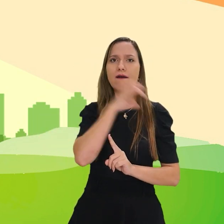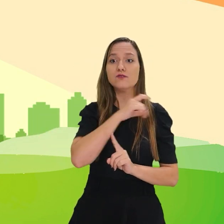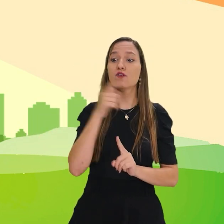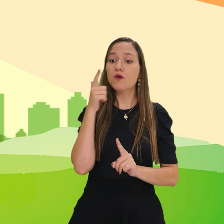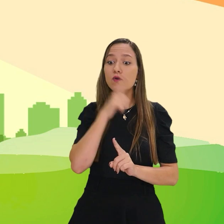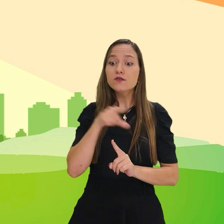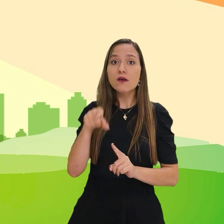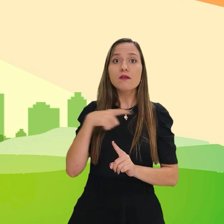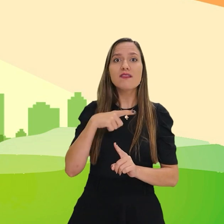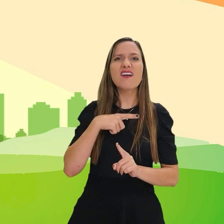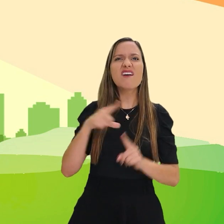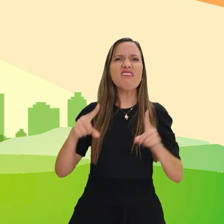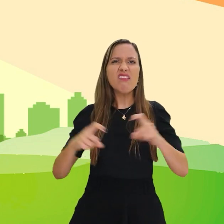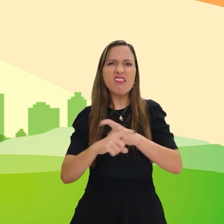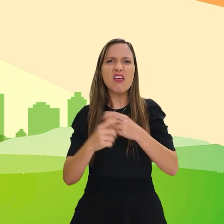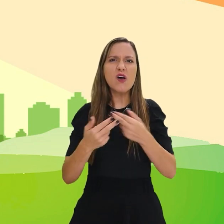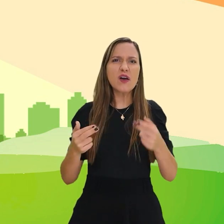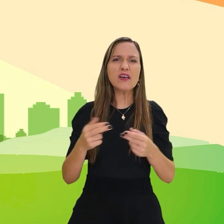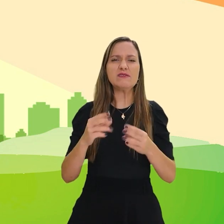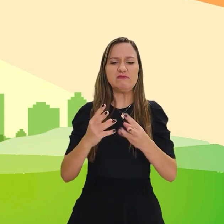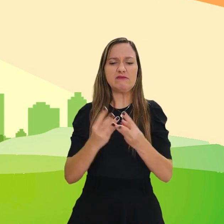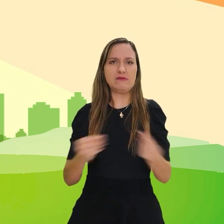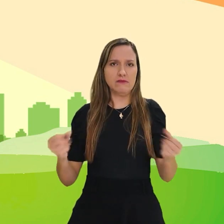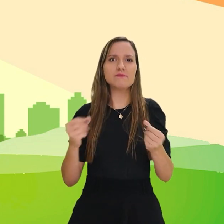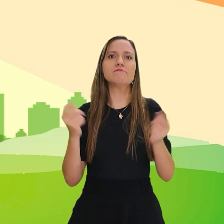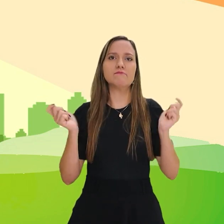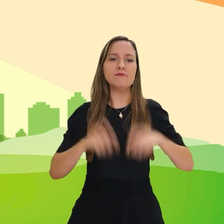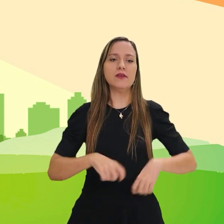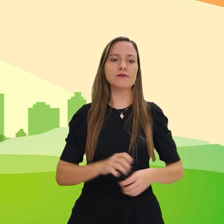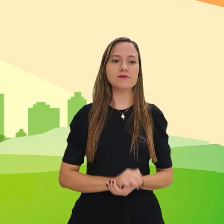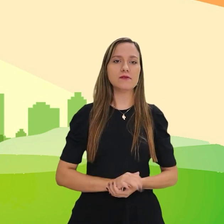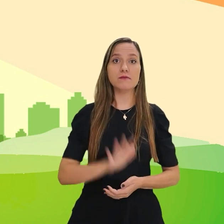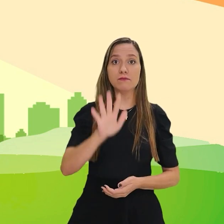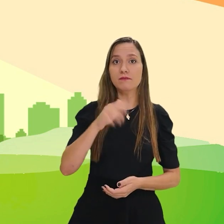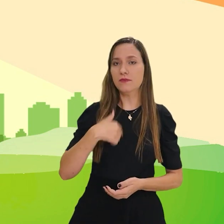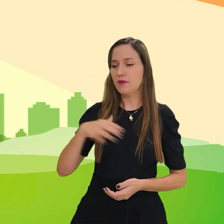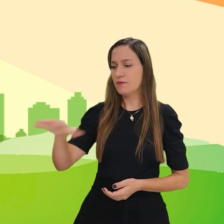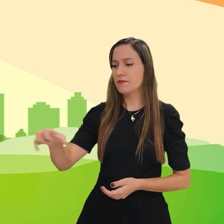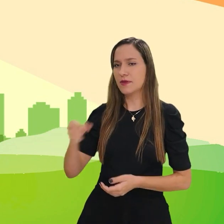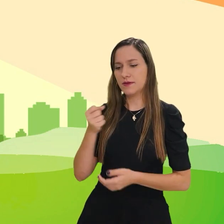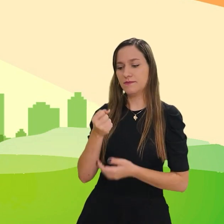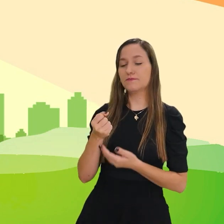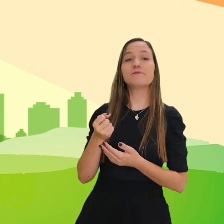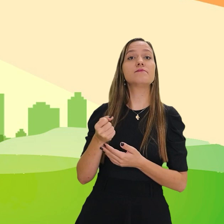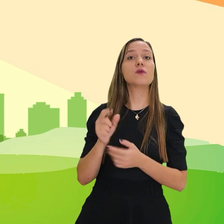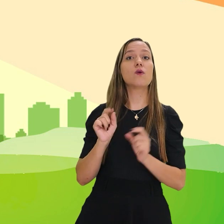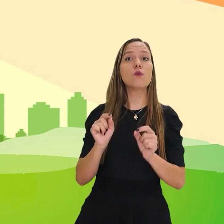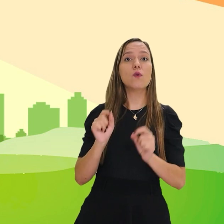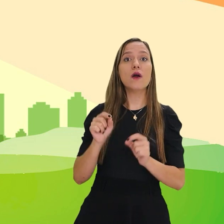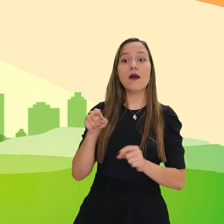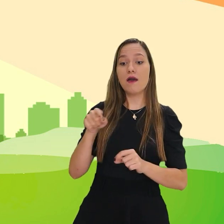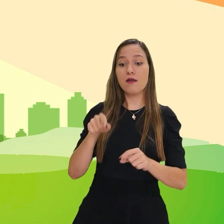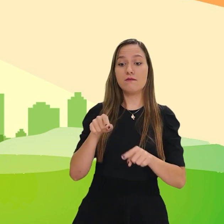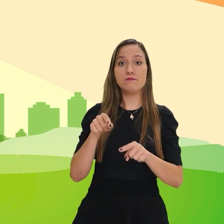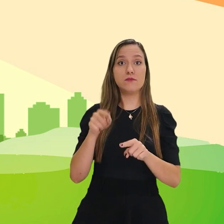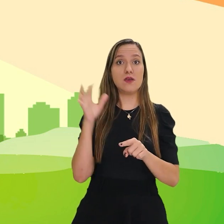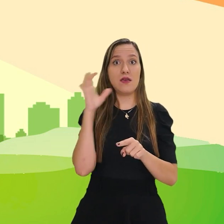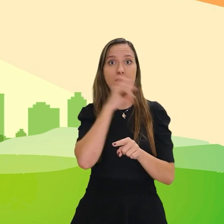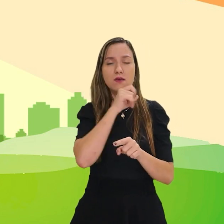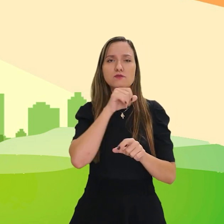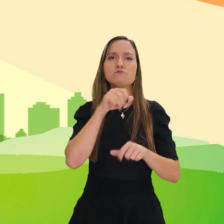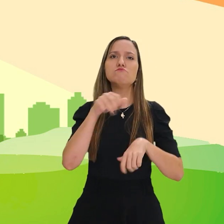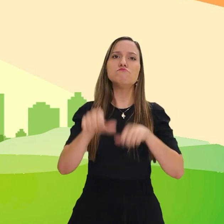os micro-organismos, né? Espera aí só um pouquinho, pessoal. Deixa eu já pegar aqui. Bom, depois o material